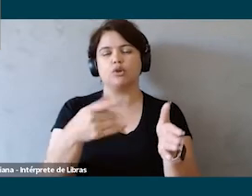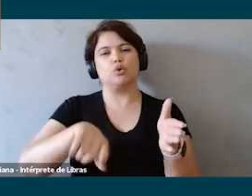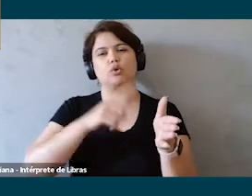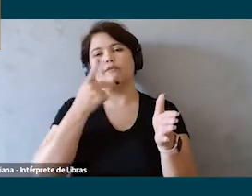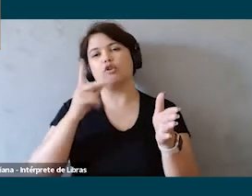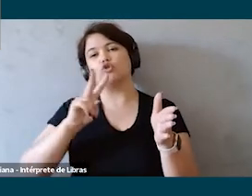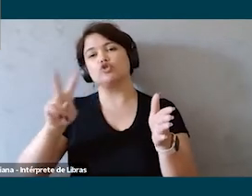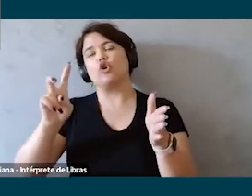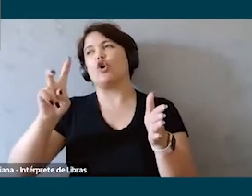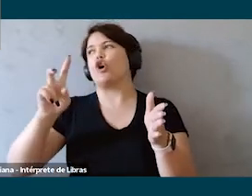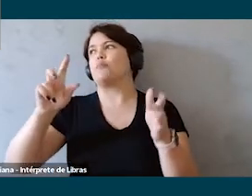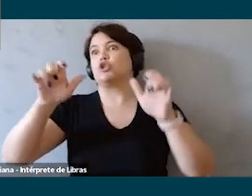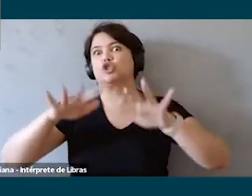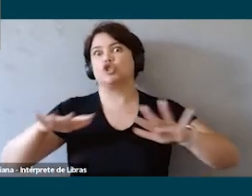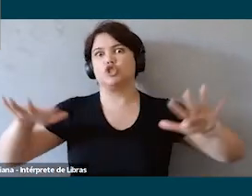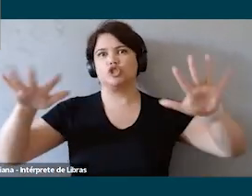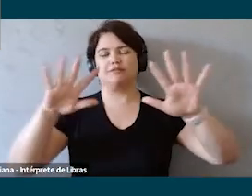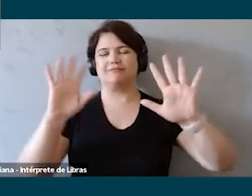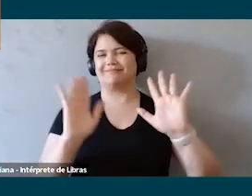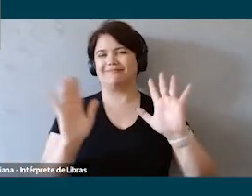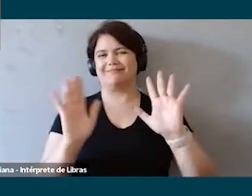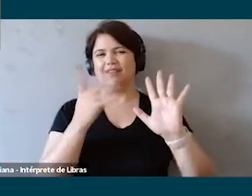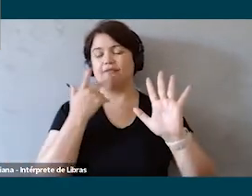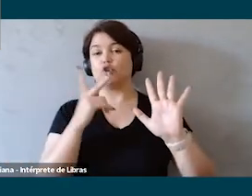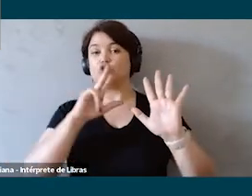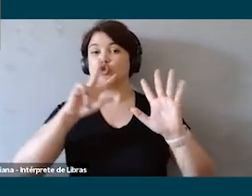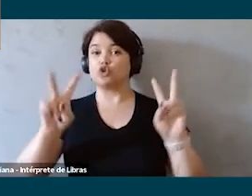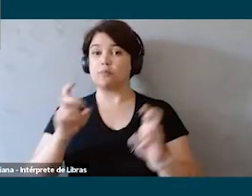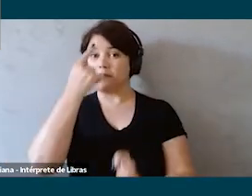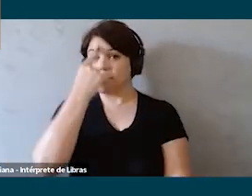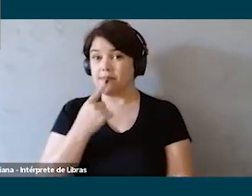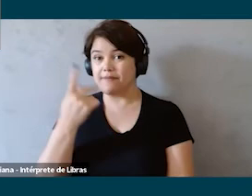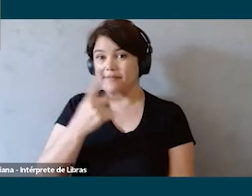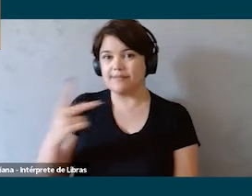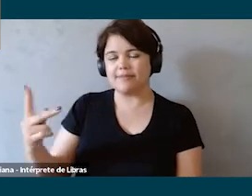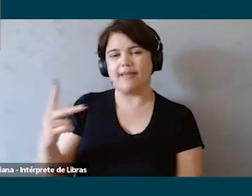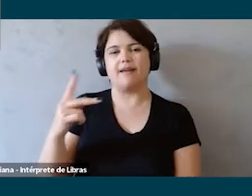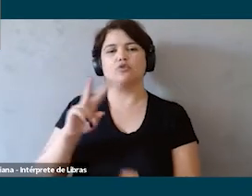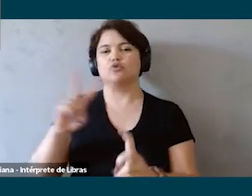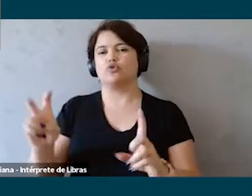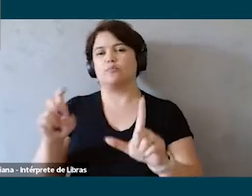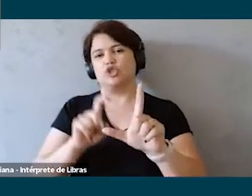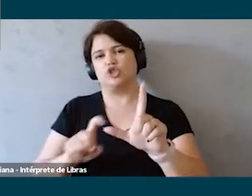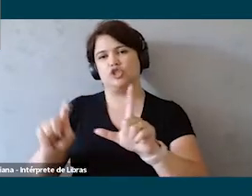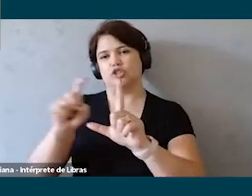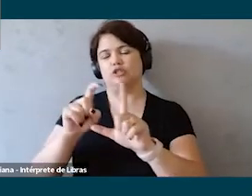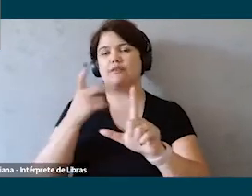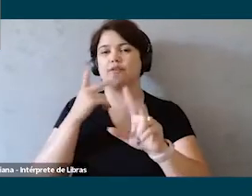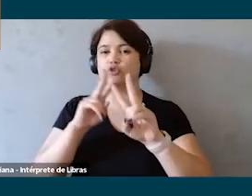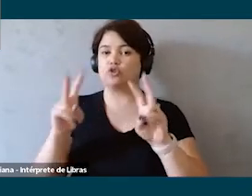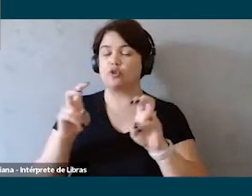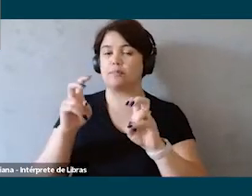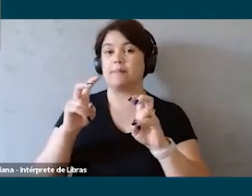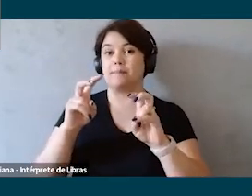a gente não está falando de formalística dessas personas a gente está falando do perfil delas de digitalização então por isso que a gente não está